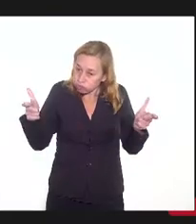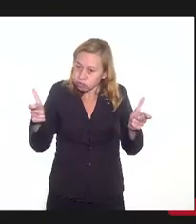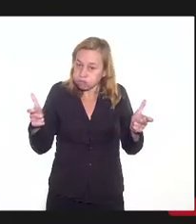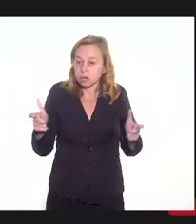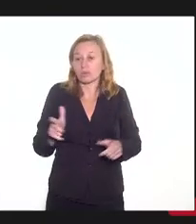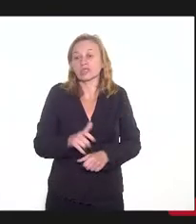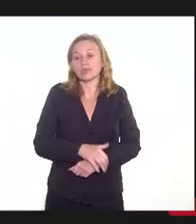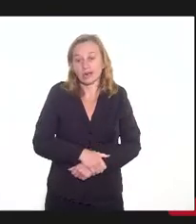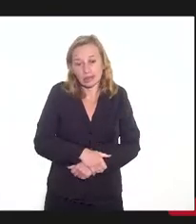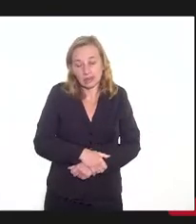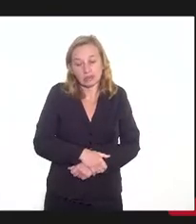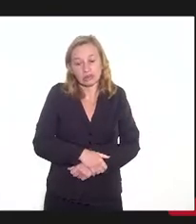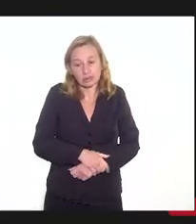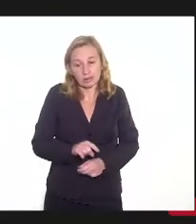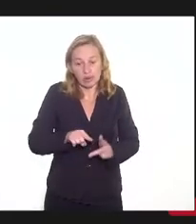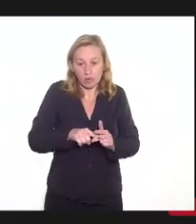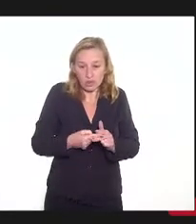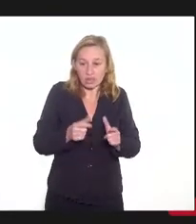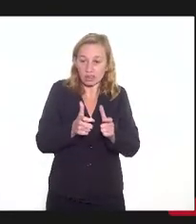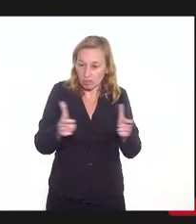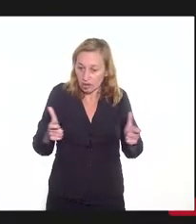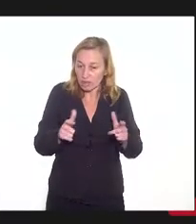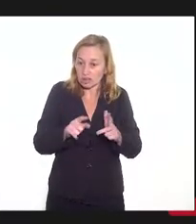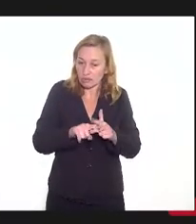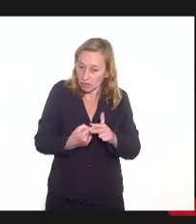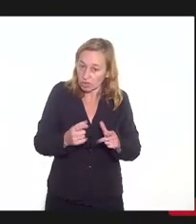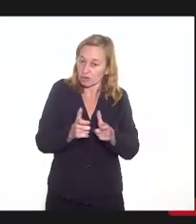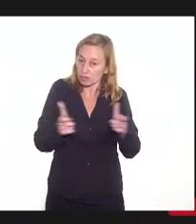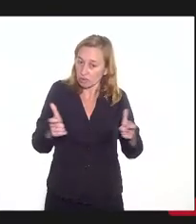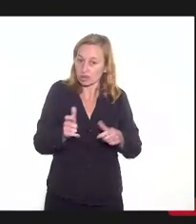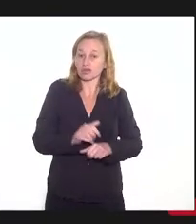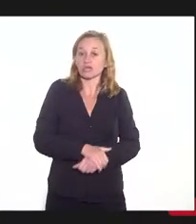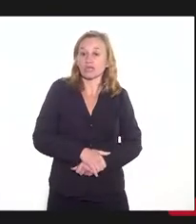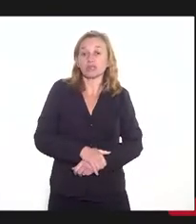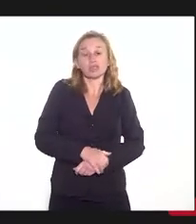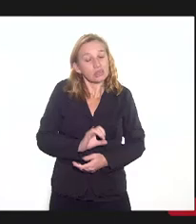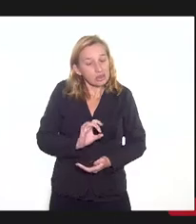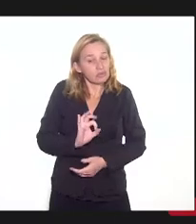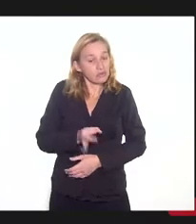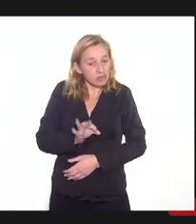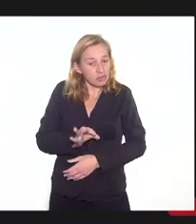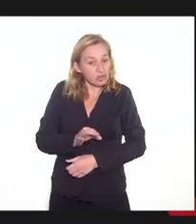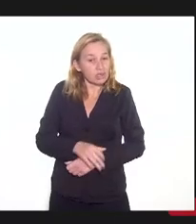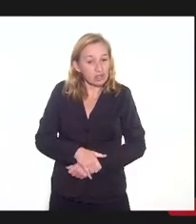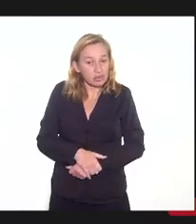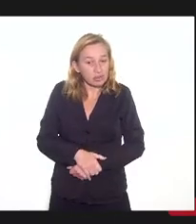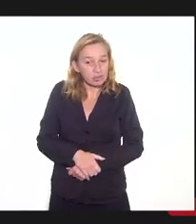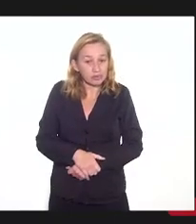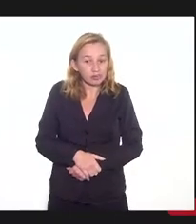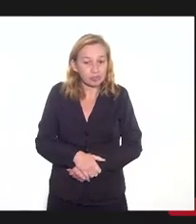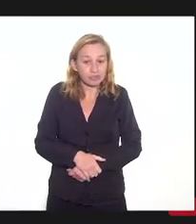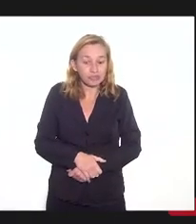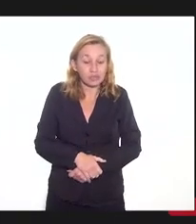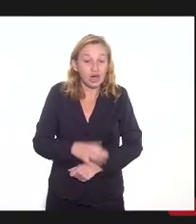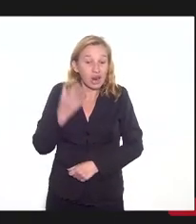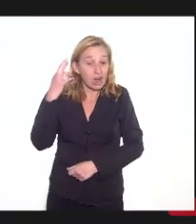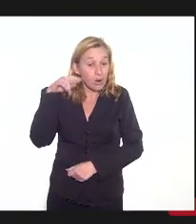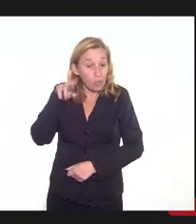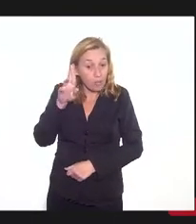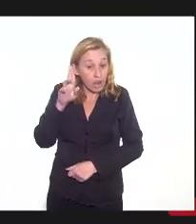corrigindo. Sim, vai aumentando. Então, a pergunta do... Aí depois, na frente. pergunta do Eleomar Coelho